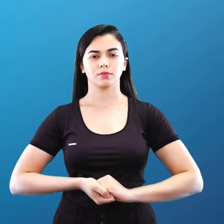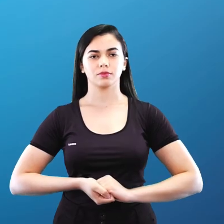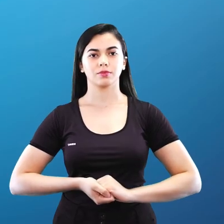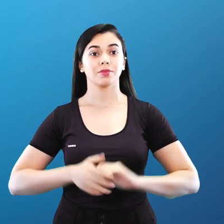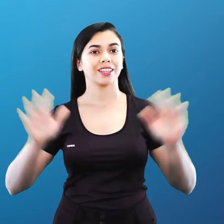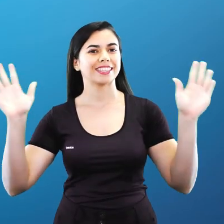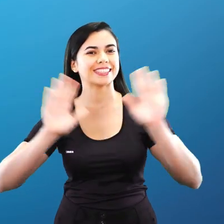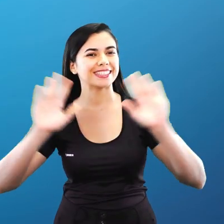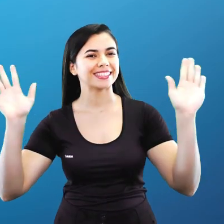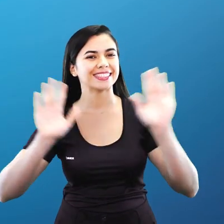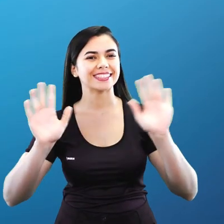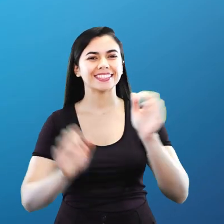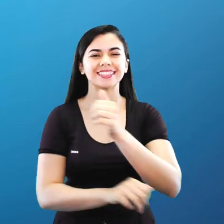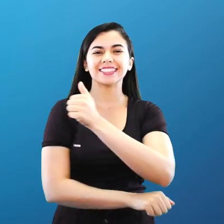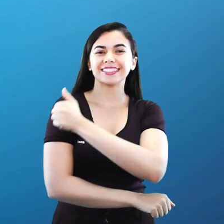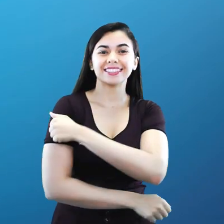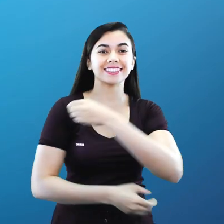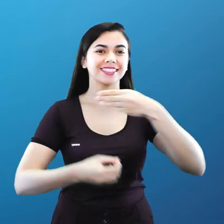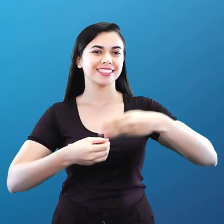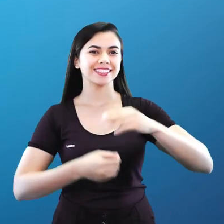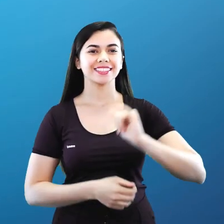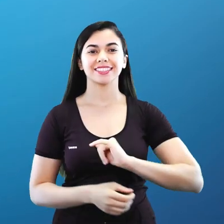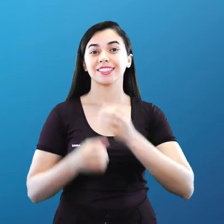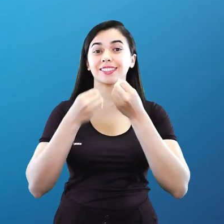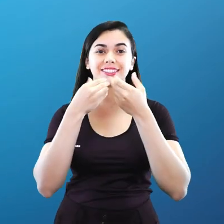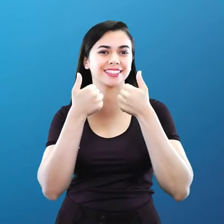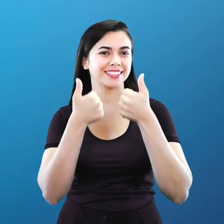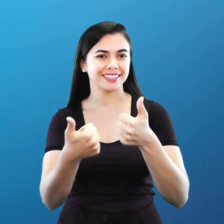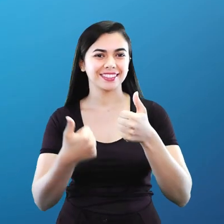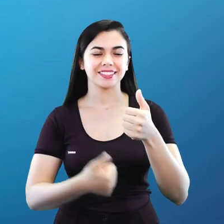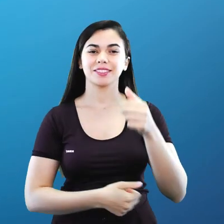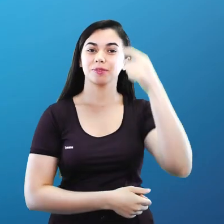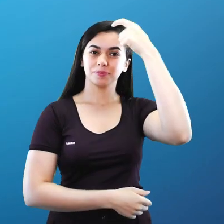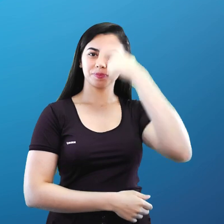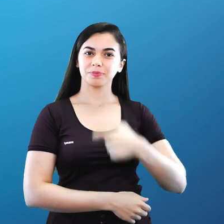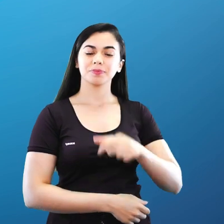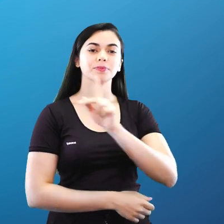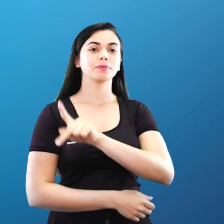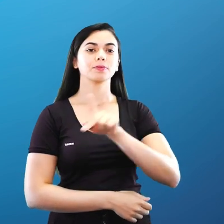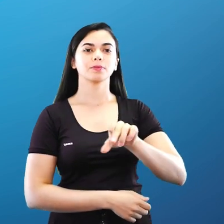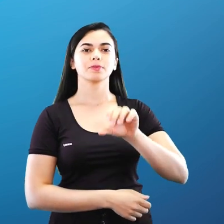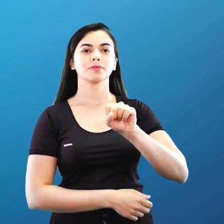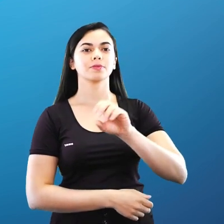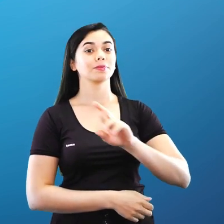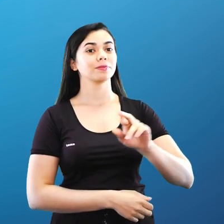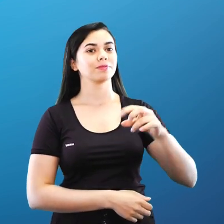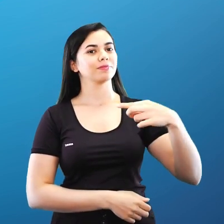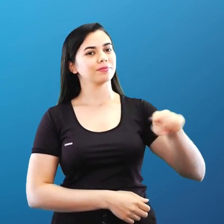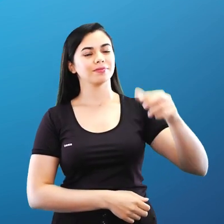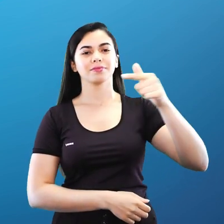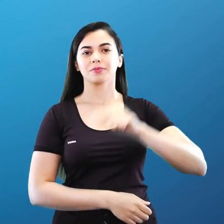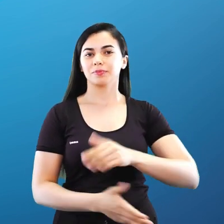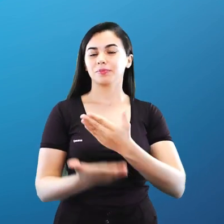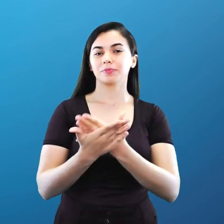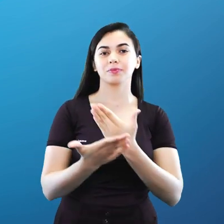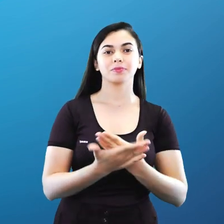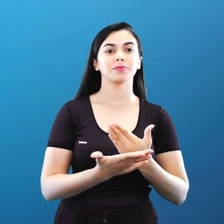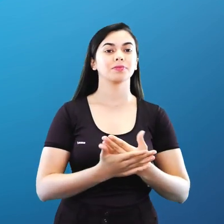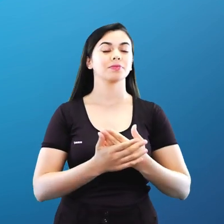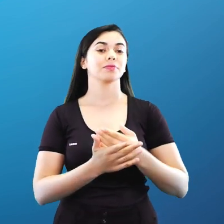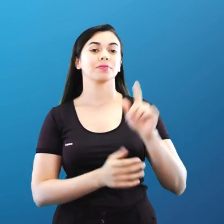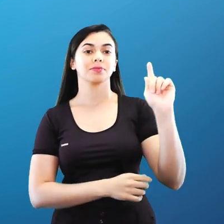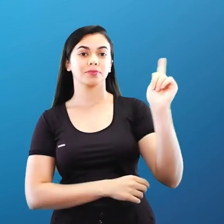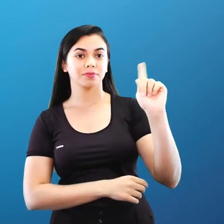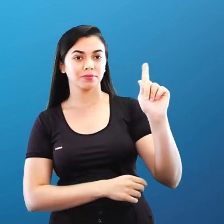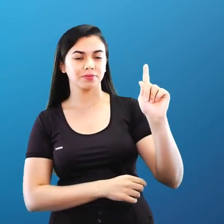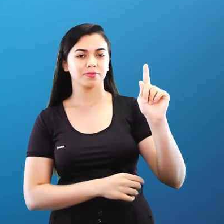Olá alunos da nossa rede, tudo bem com vocês? Professora Sorra aqui para mais uma aula sobre Geografia,